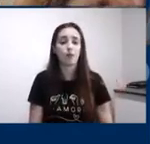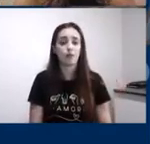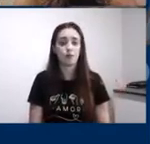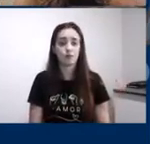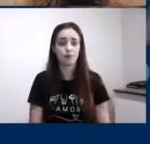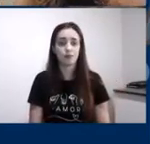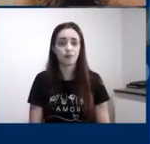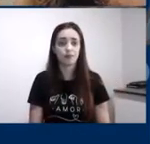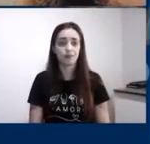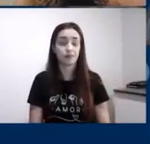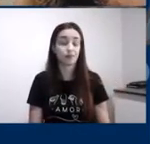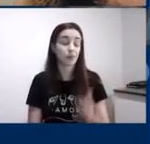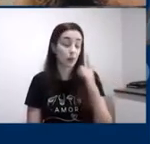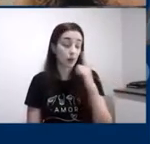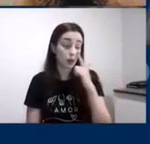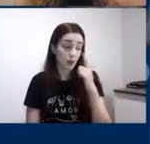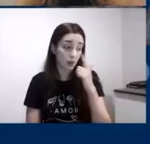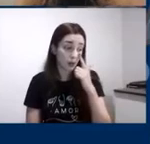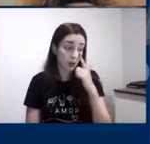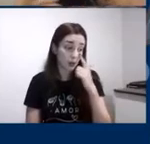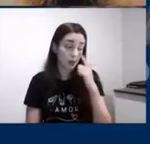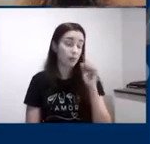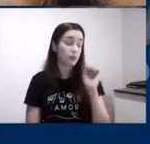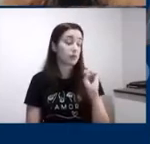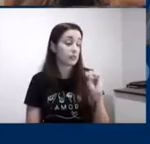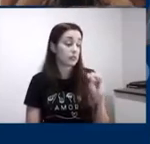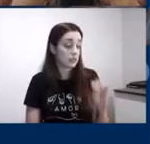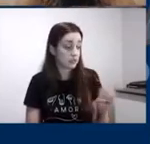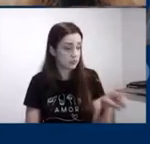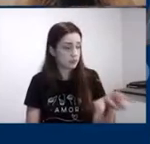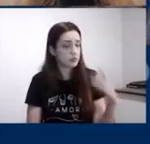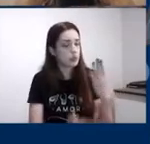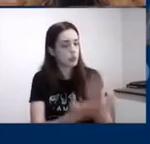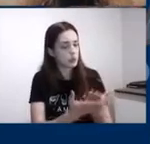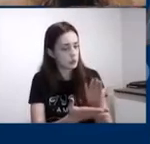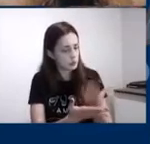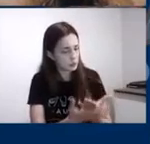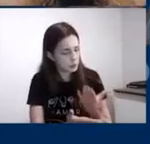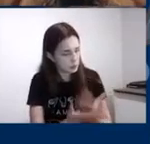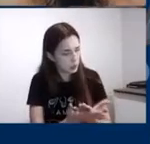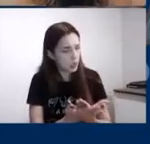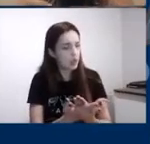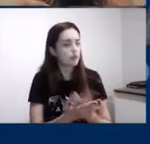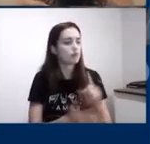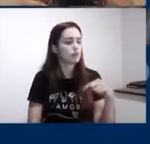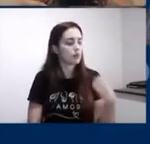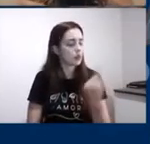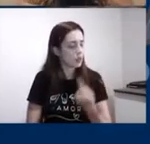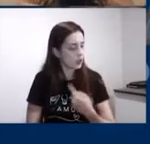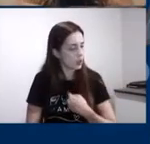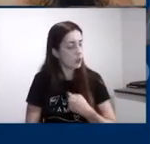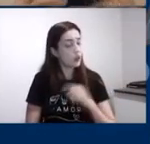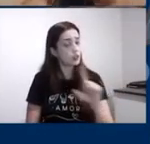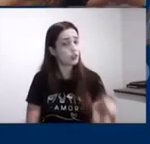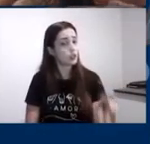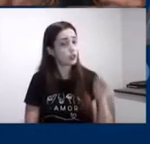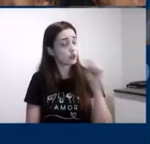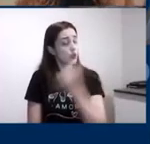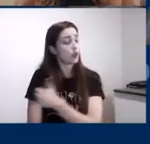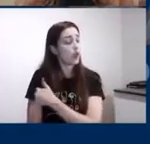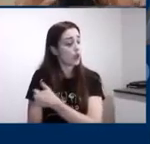se a gente pudesse antes de cada aula escolher alguns alunos que ajudassem a gente a